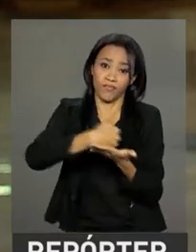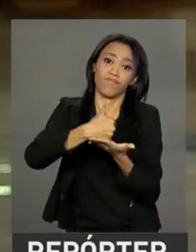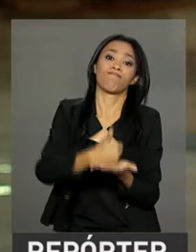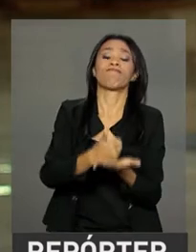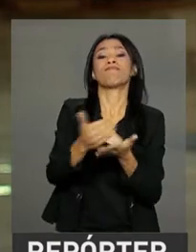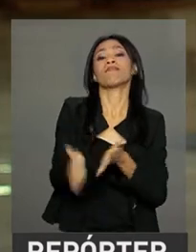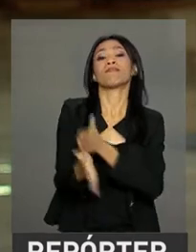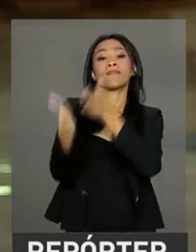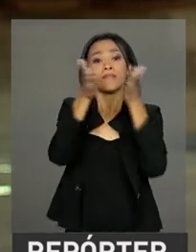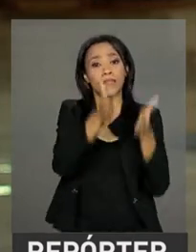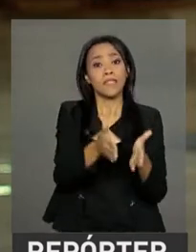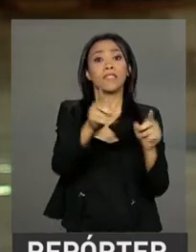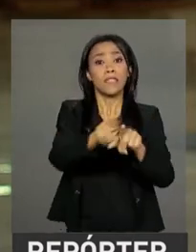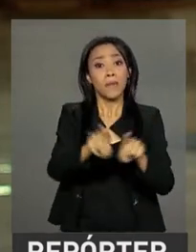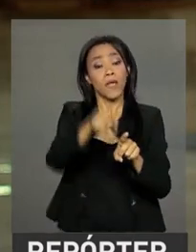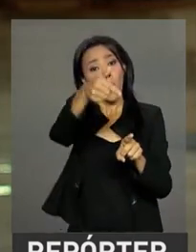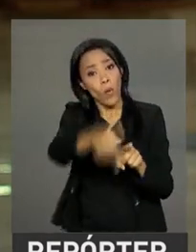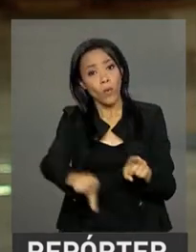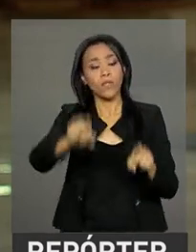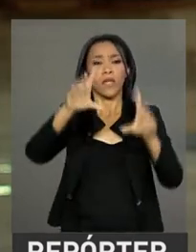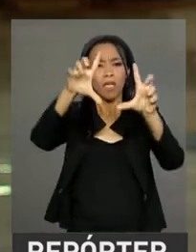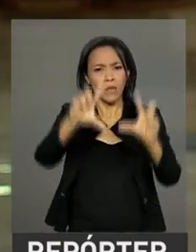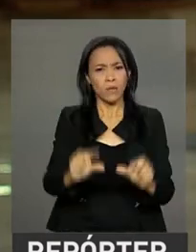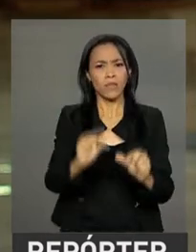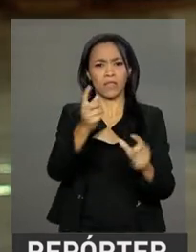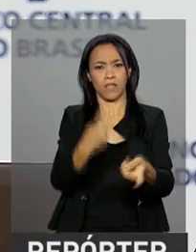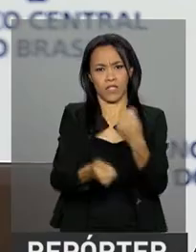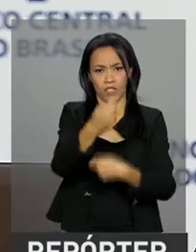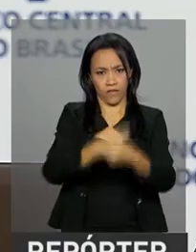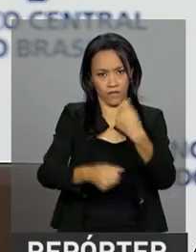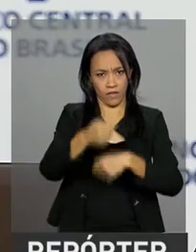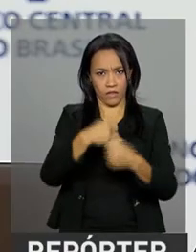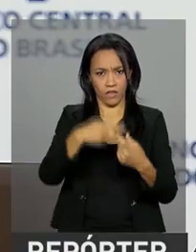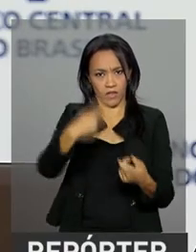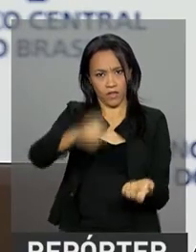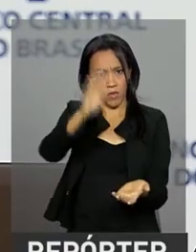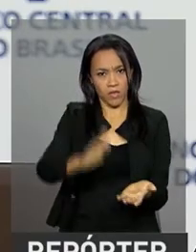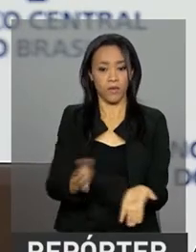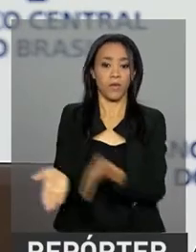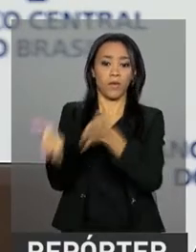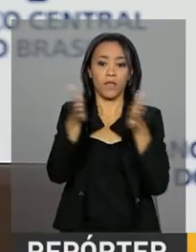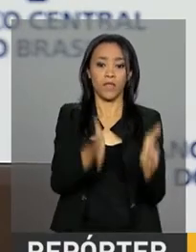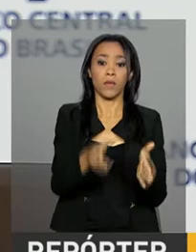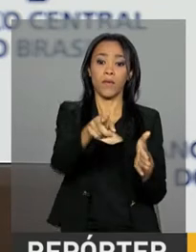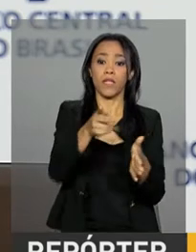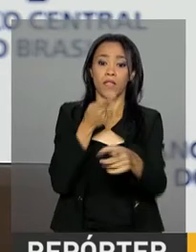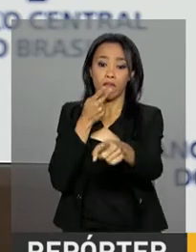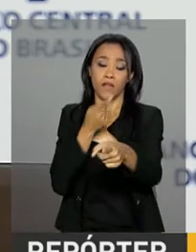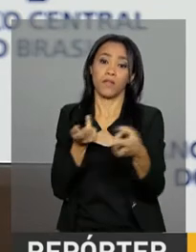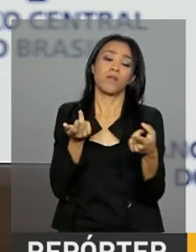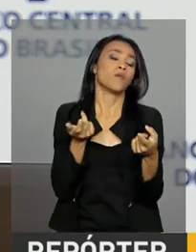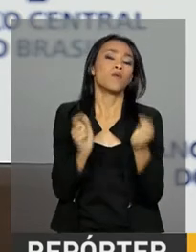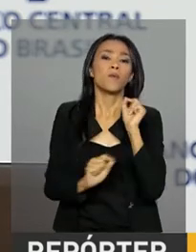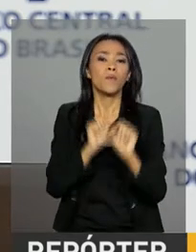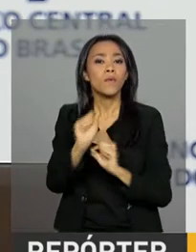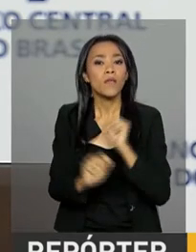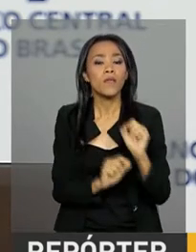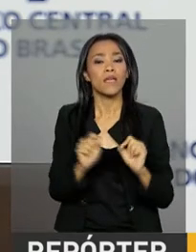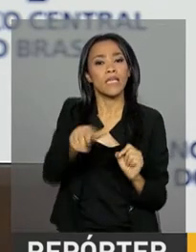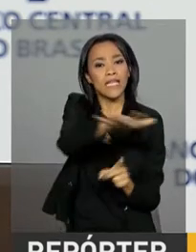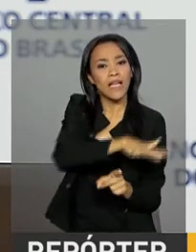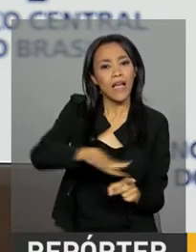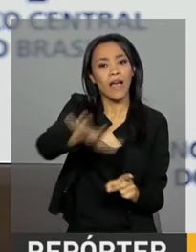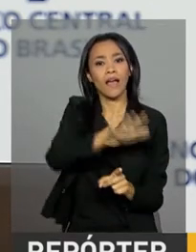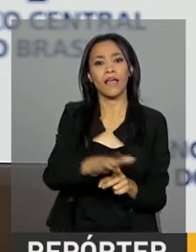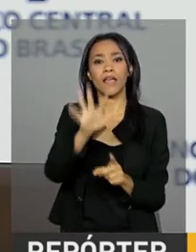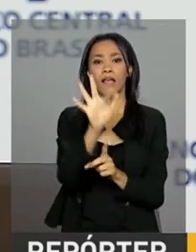atividade reduzida da economia brasileira. O sistema financeiro tem tido a capacidade de